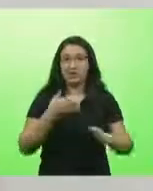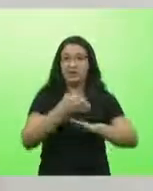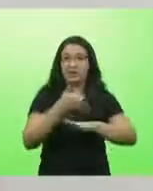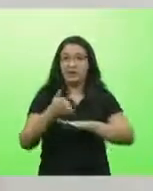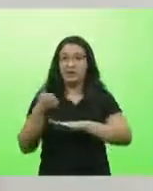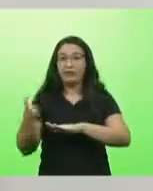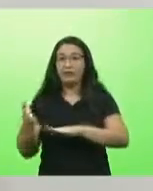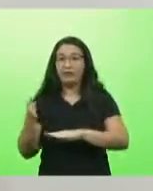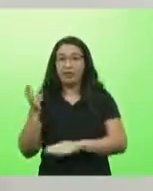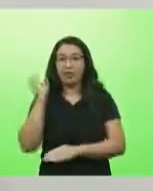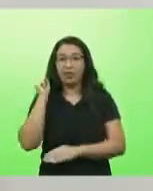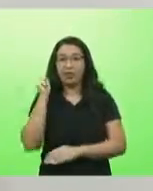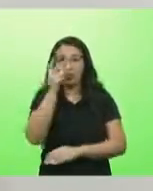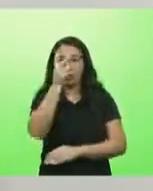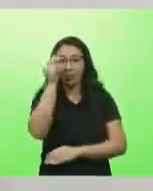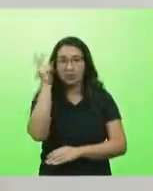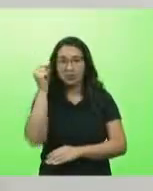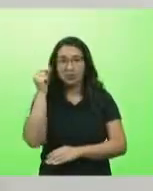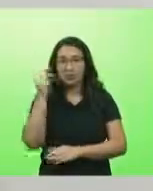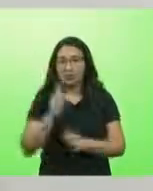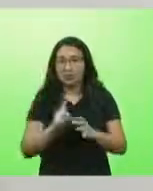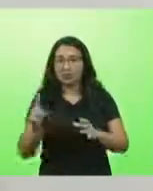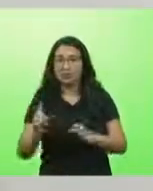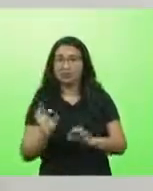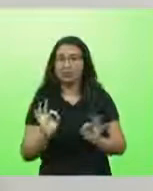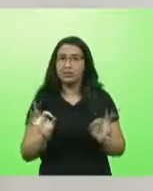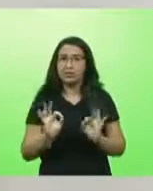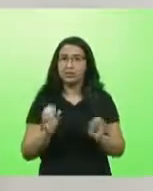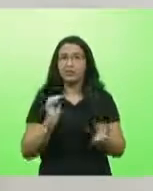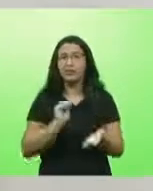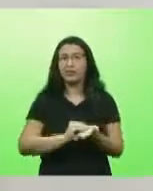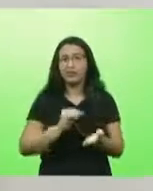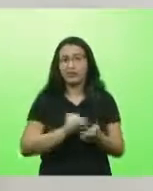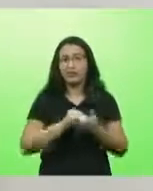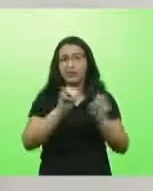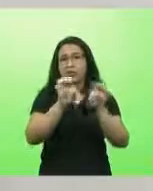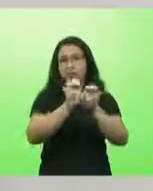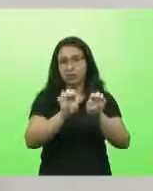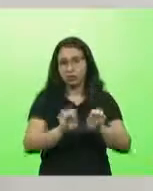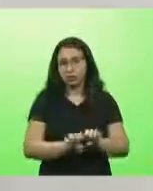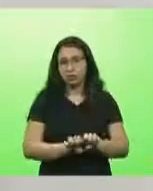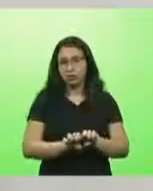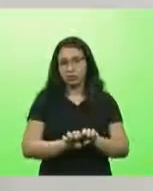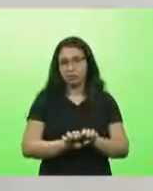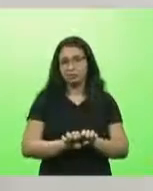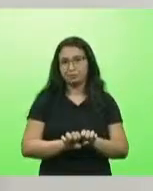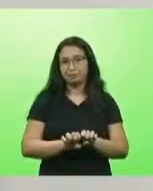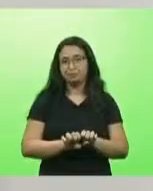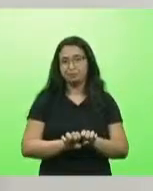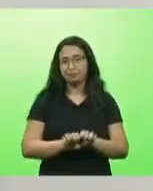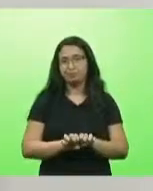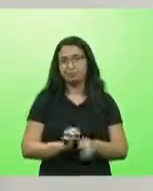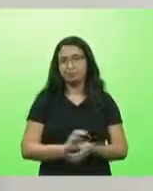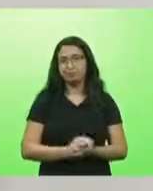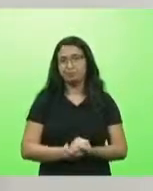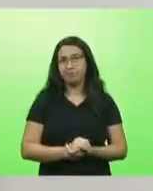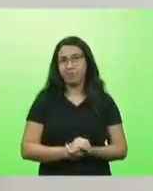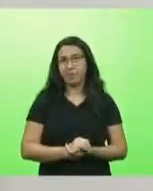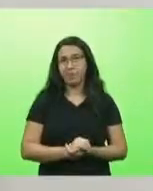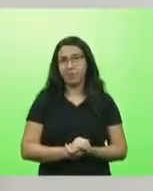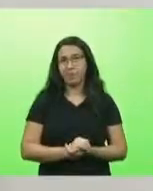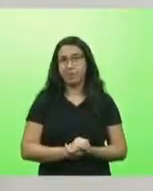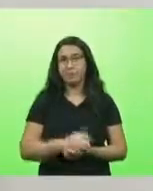prefeitos, secretário, todo mundo sabe. Falta estrutura. Não, falta estrutura. Pede para